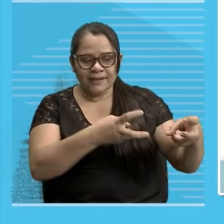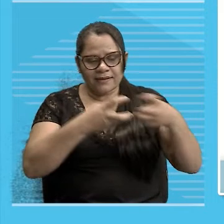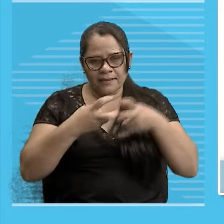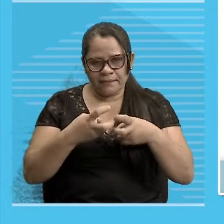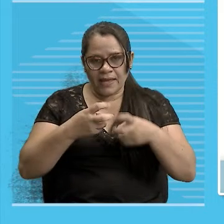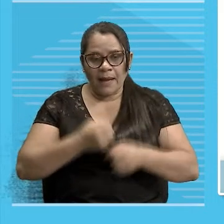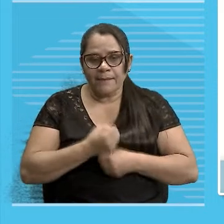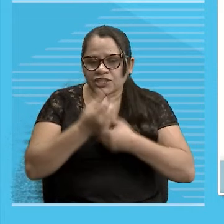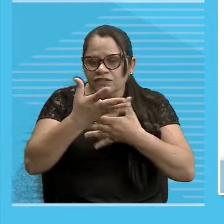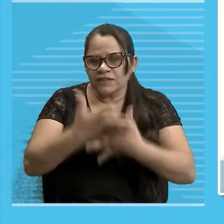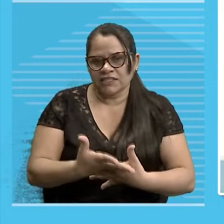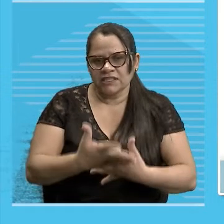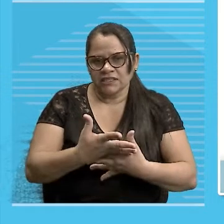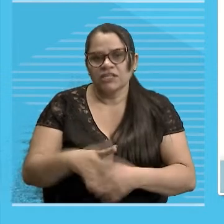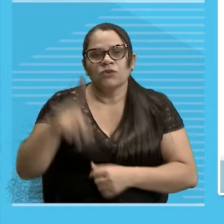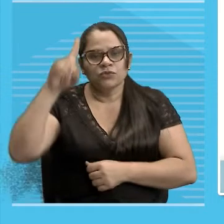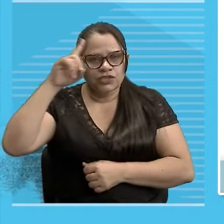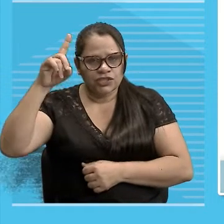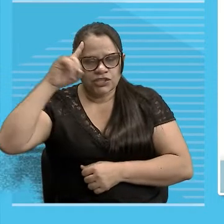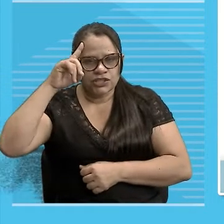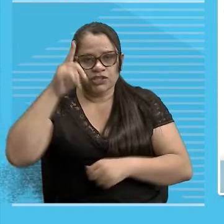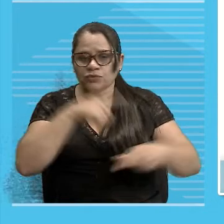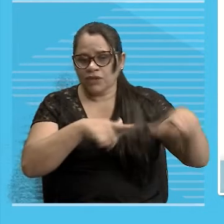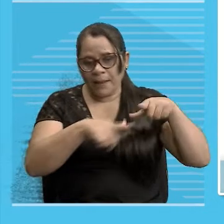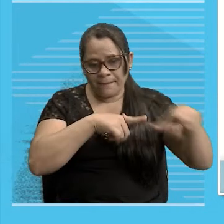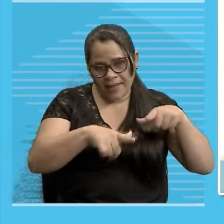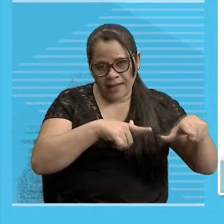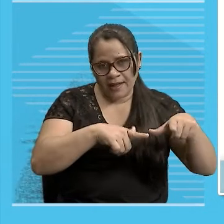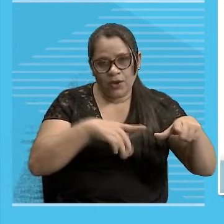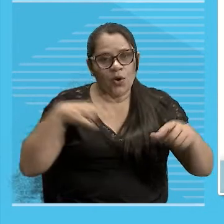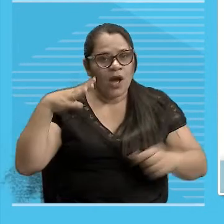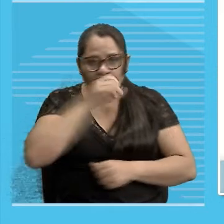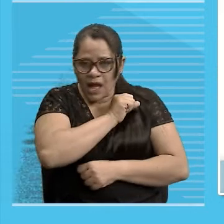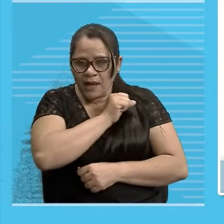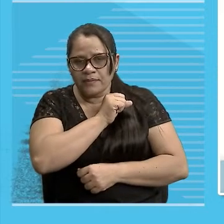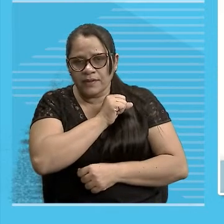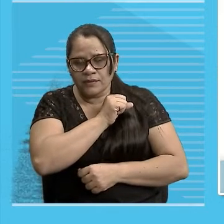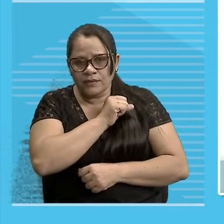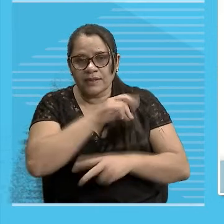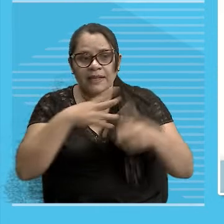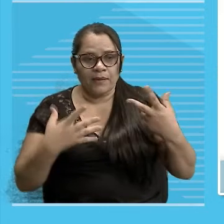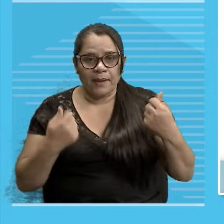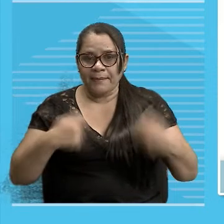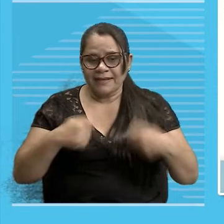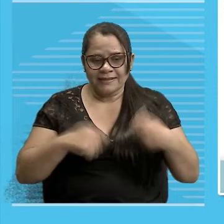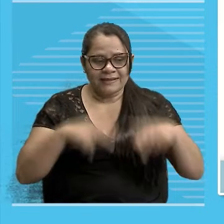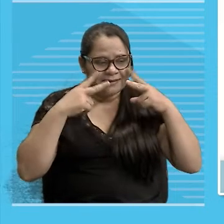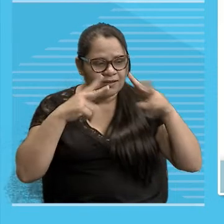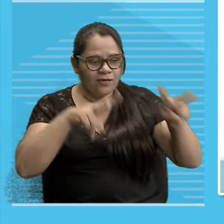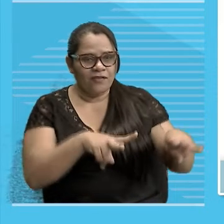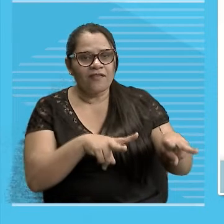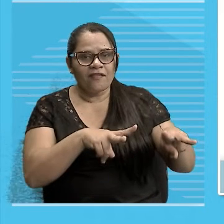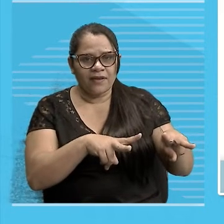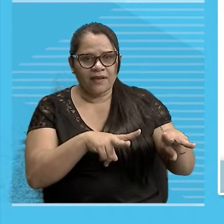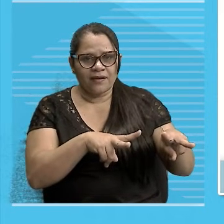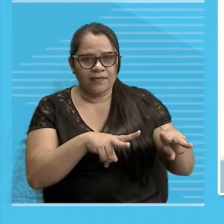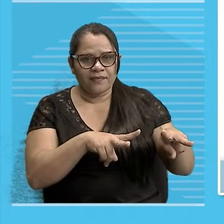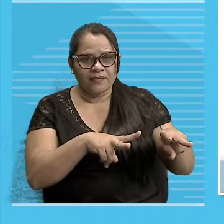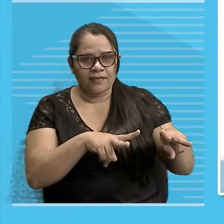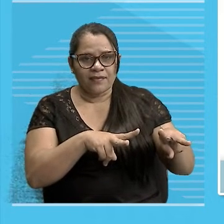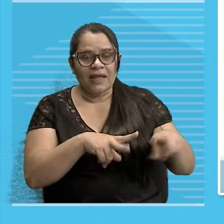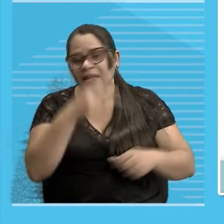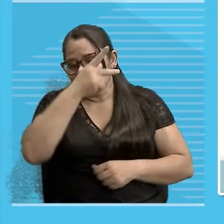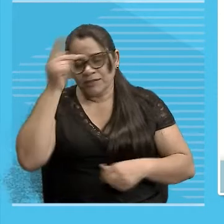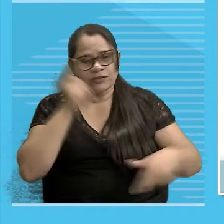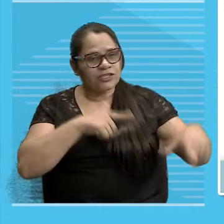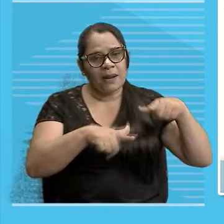manifestação Da correria É preciso que eu veja No dia a dia De alguém Ou no meu próprio dia a dia Esse corre-corre Entendeu